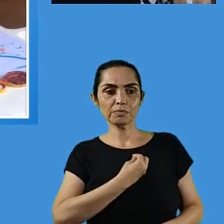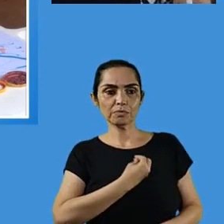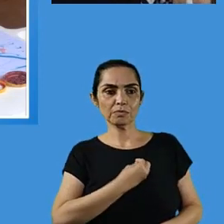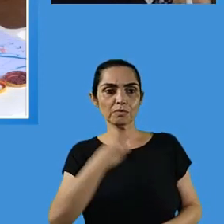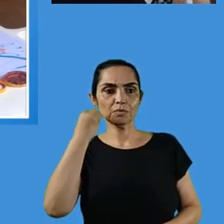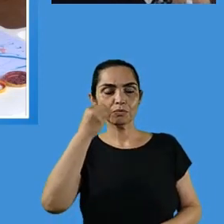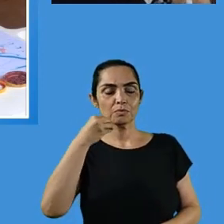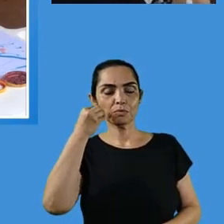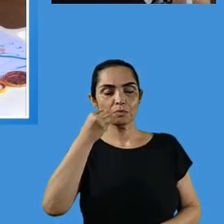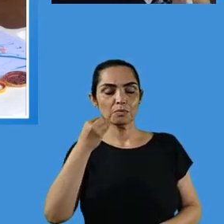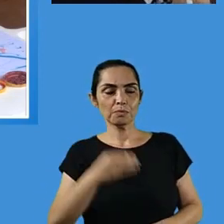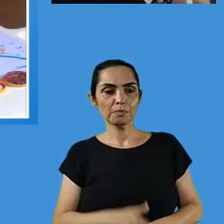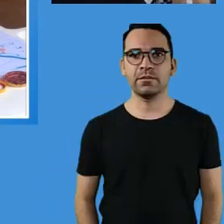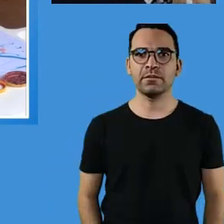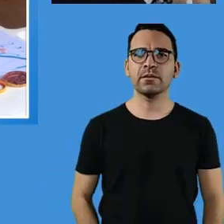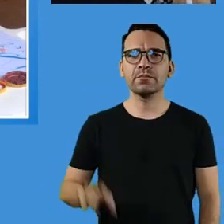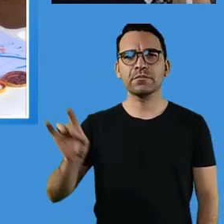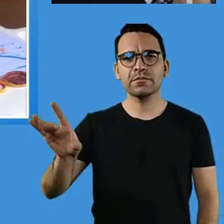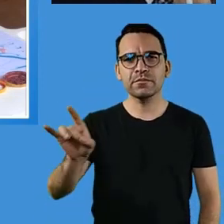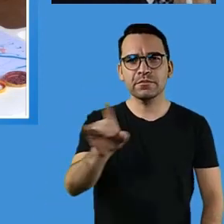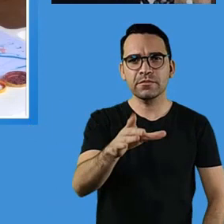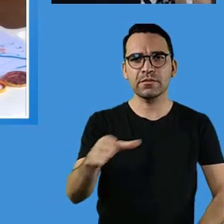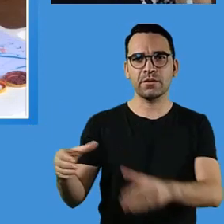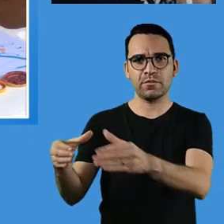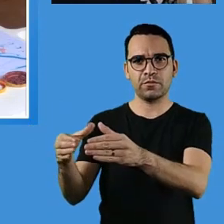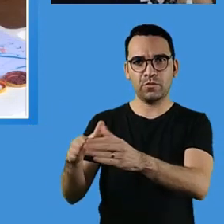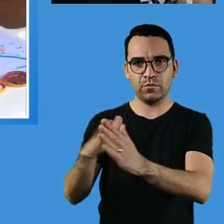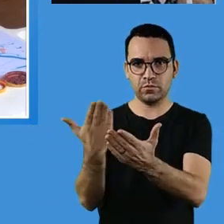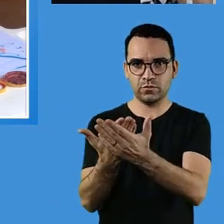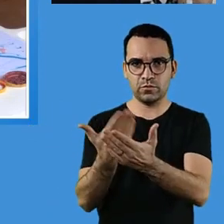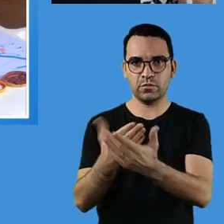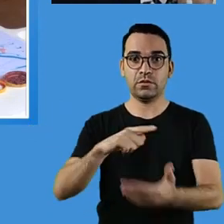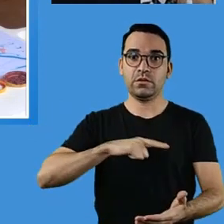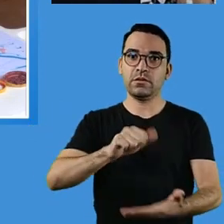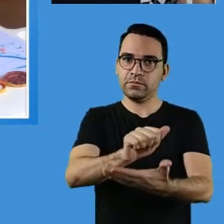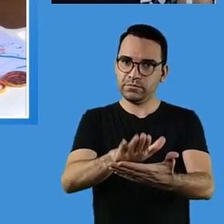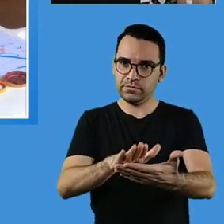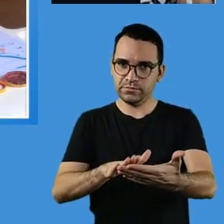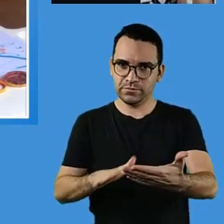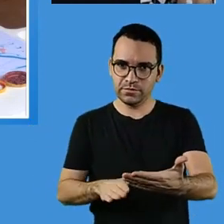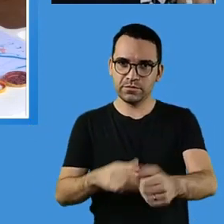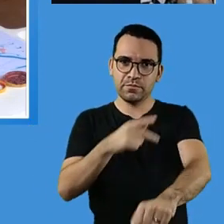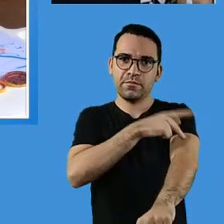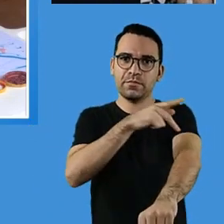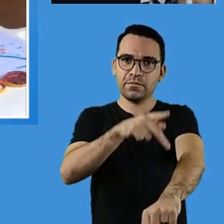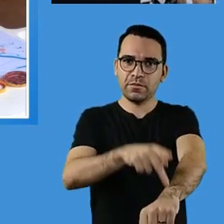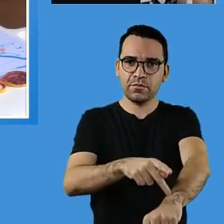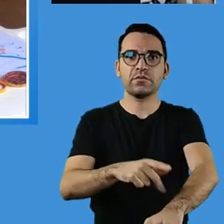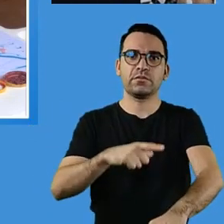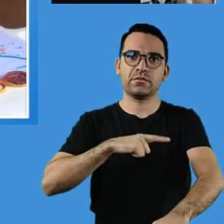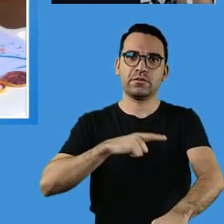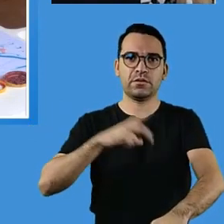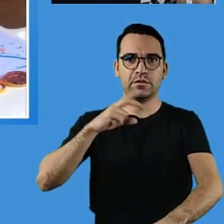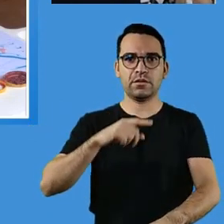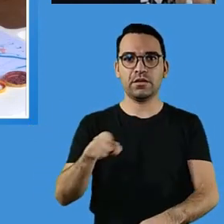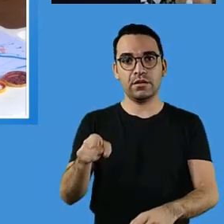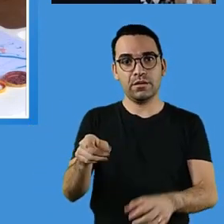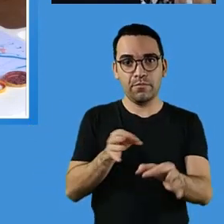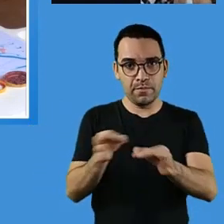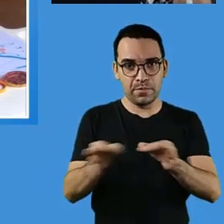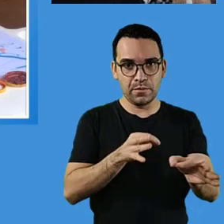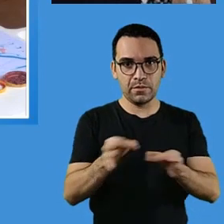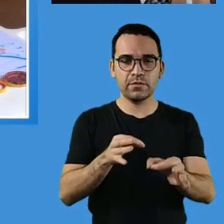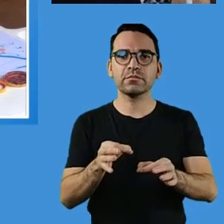equipe pedagógica. Plantão de dúvidas será com é isso, plantão de dúvidas será